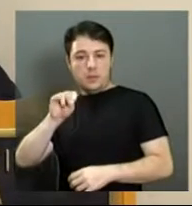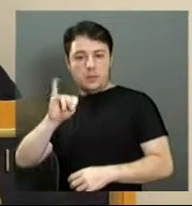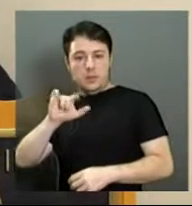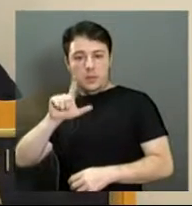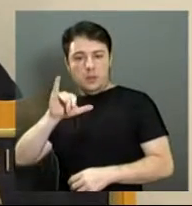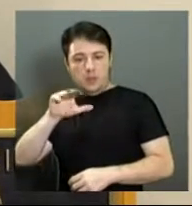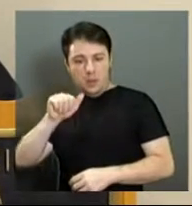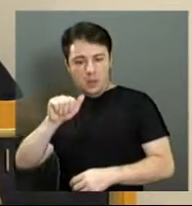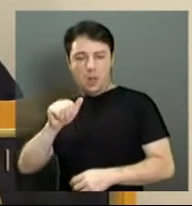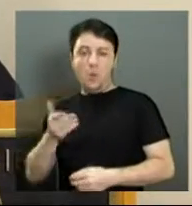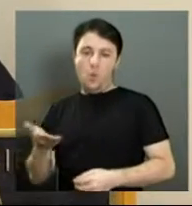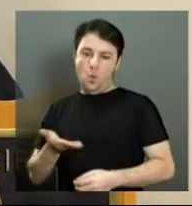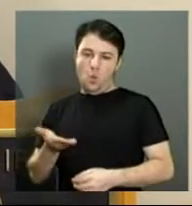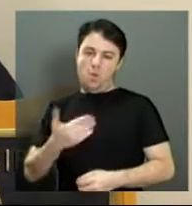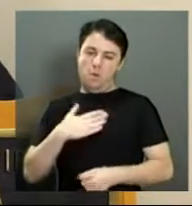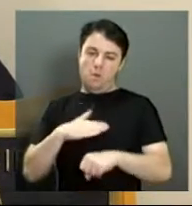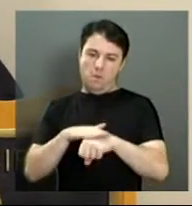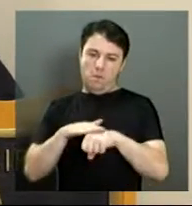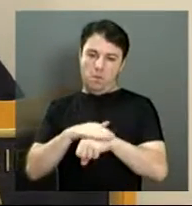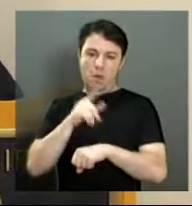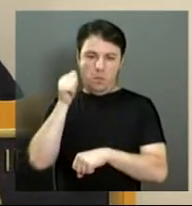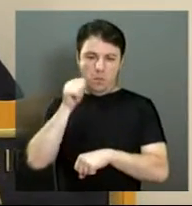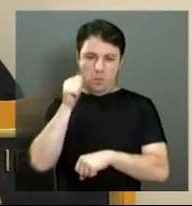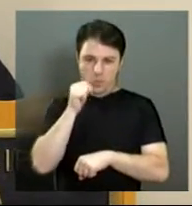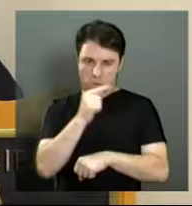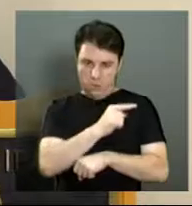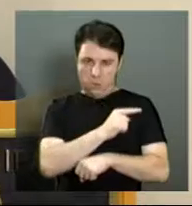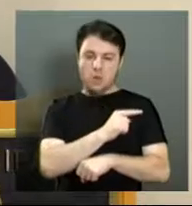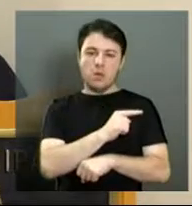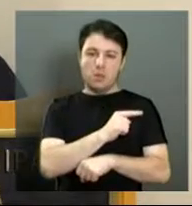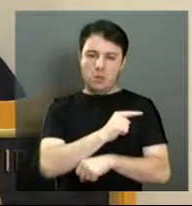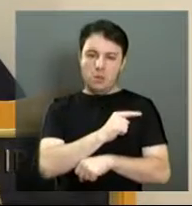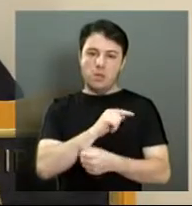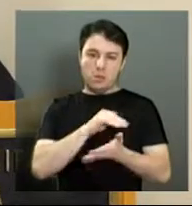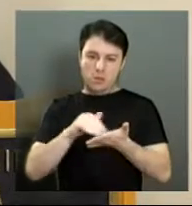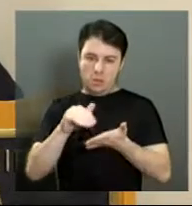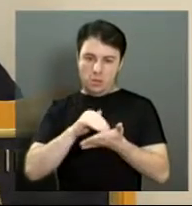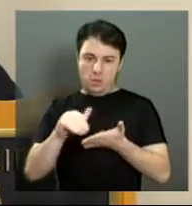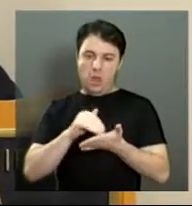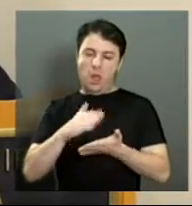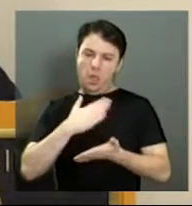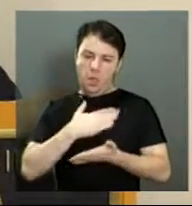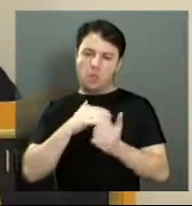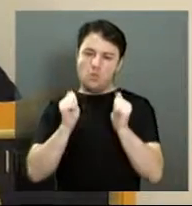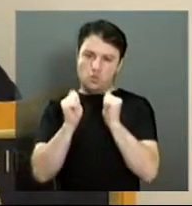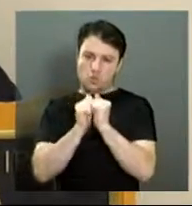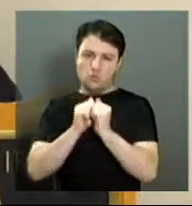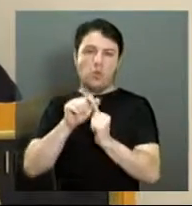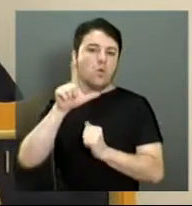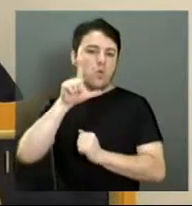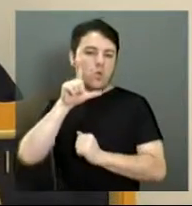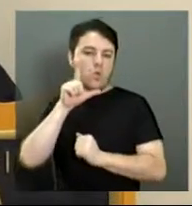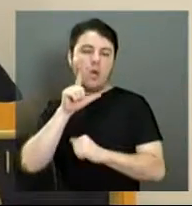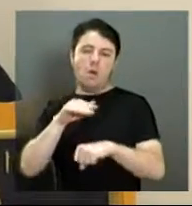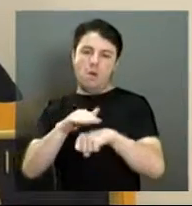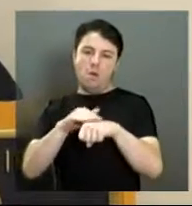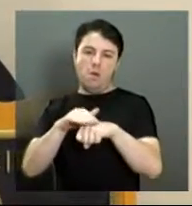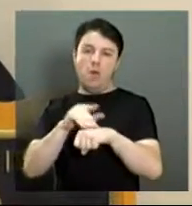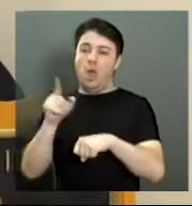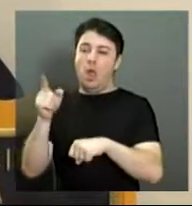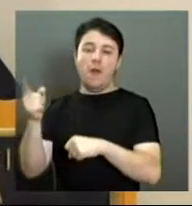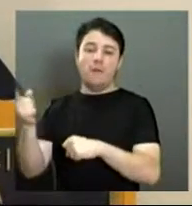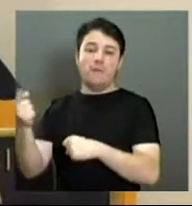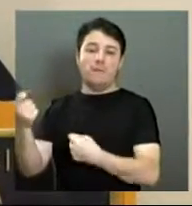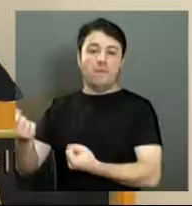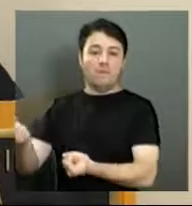conversa na data de hoje, com a secretária, estive lá eu, o vereador Lucas Greco, nos informou que no